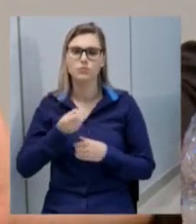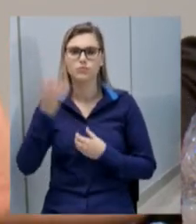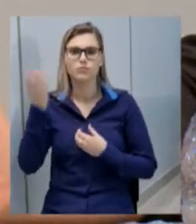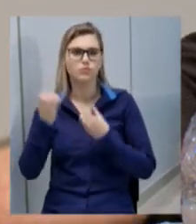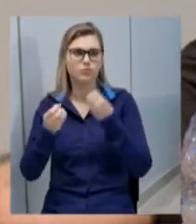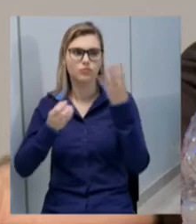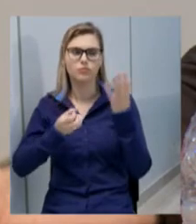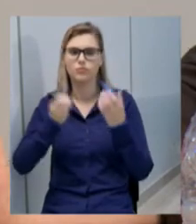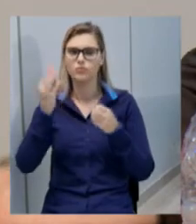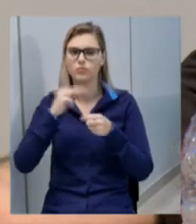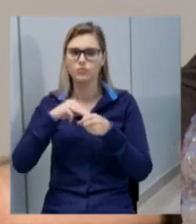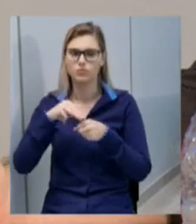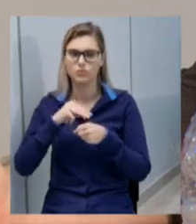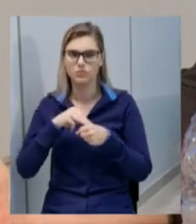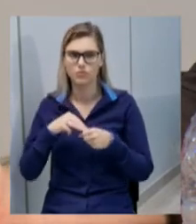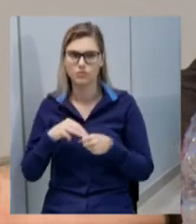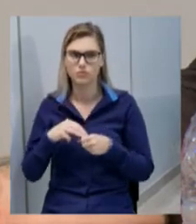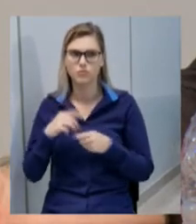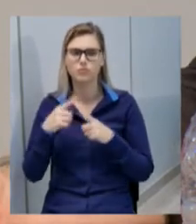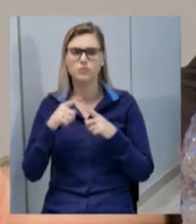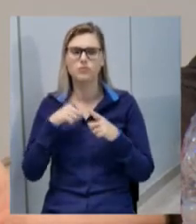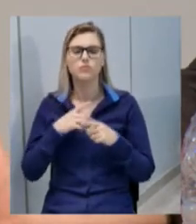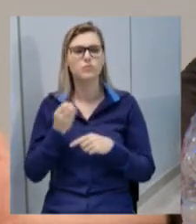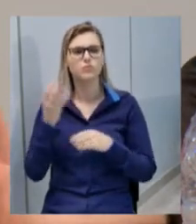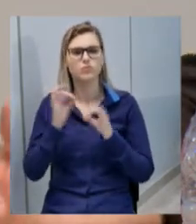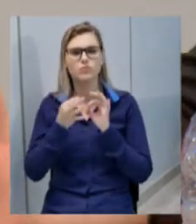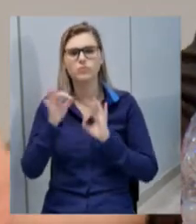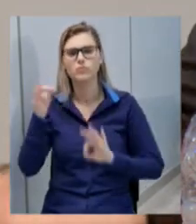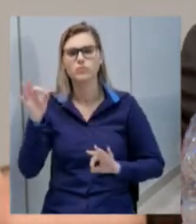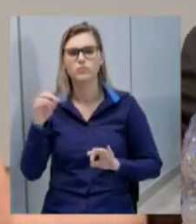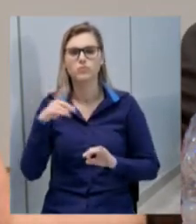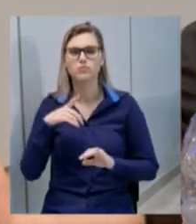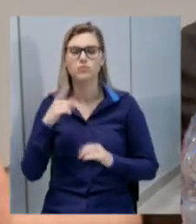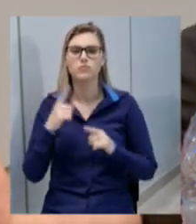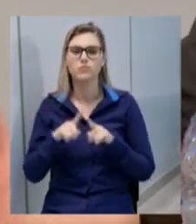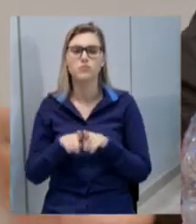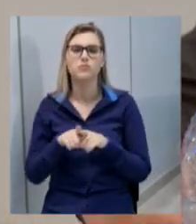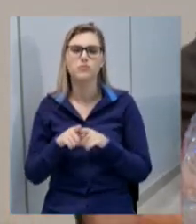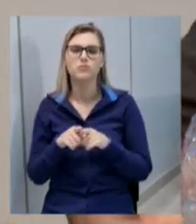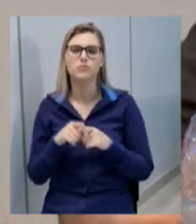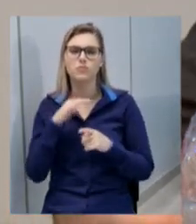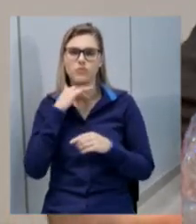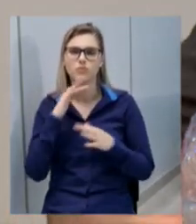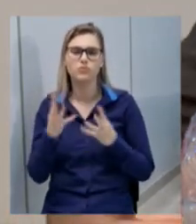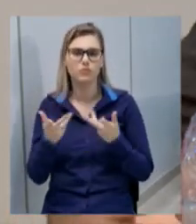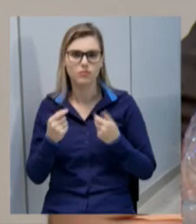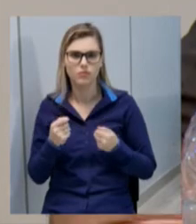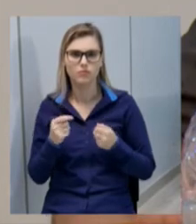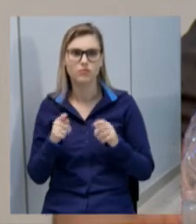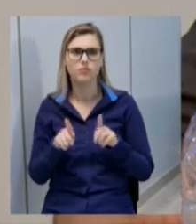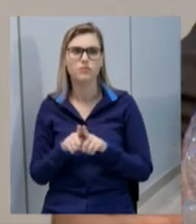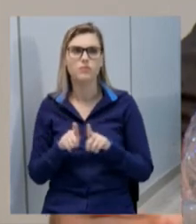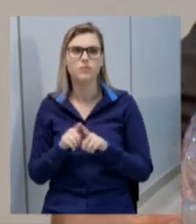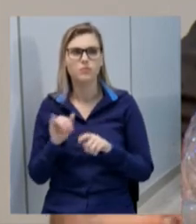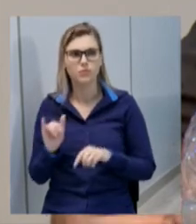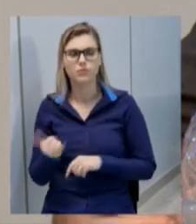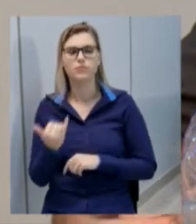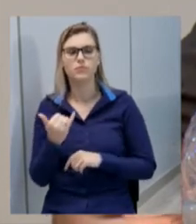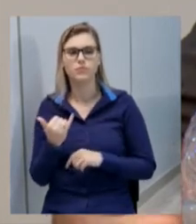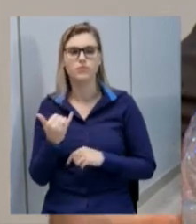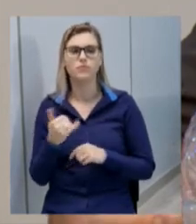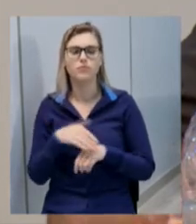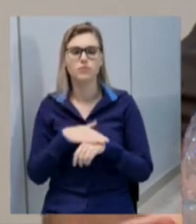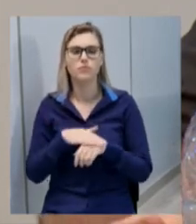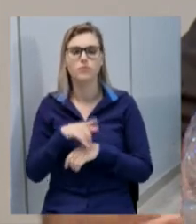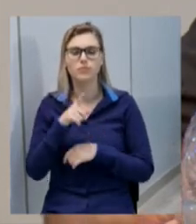um pouco mais longas e também pela qualidade de um veículo pequeno e até mesmo e também já aproveito a oportunidade para comentar a Andressa que